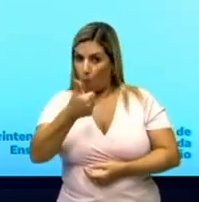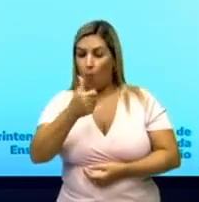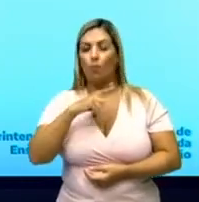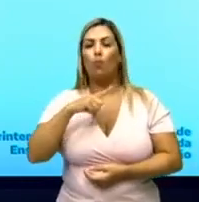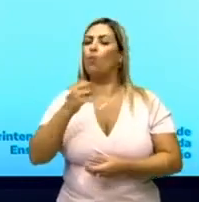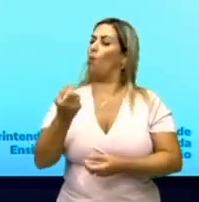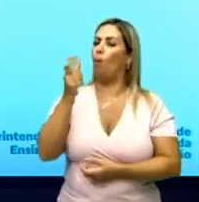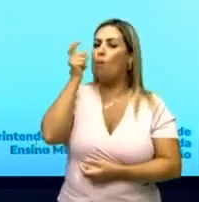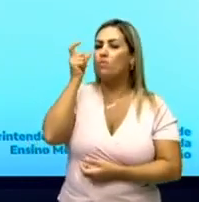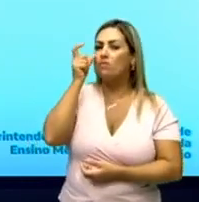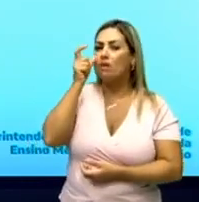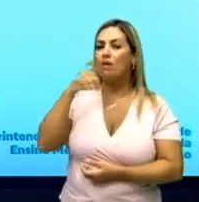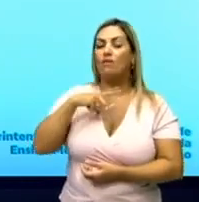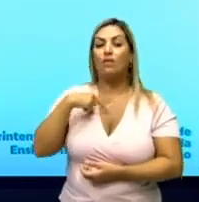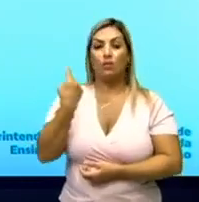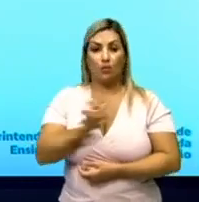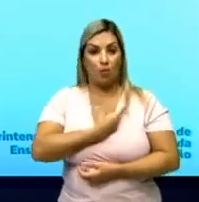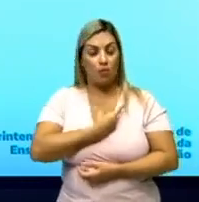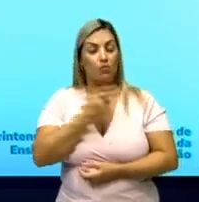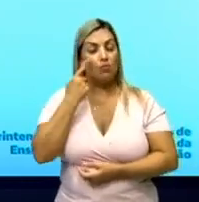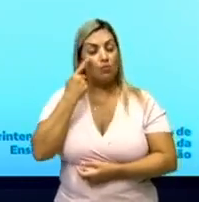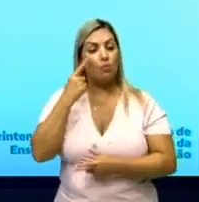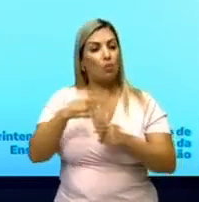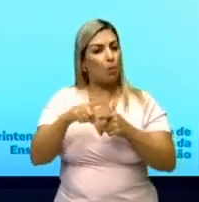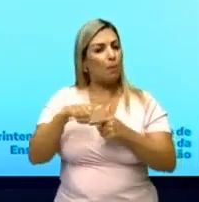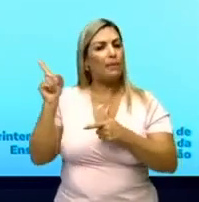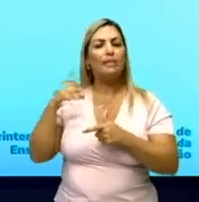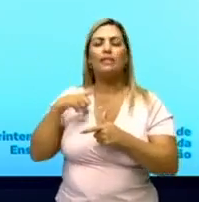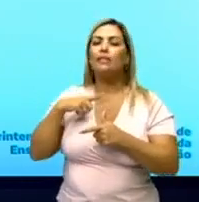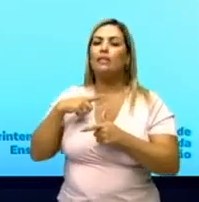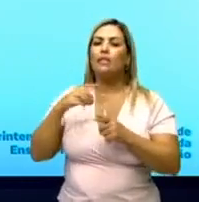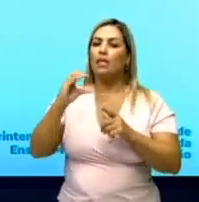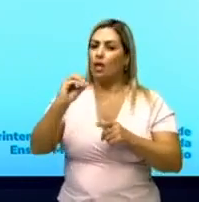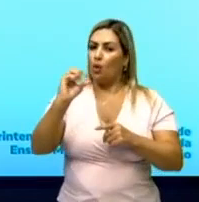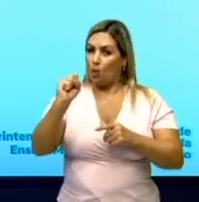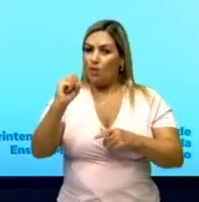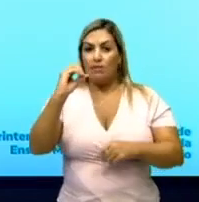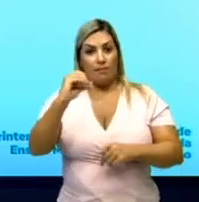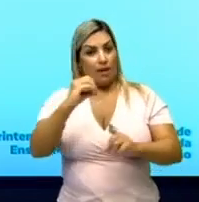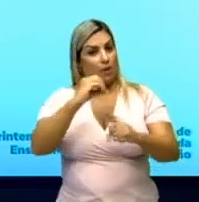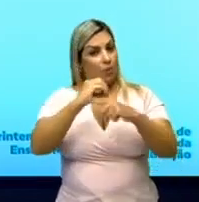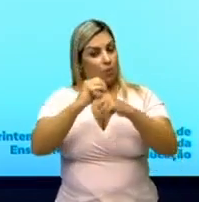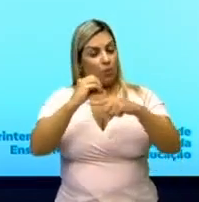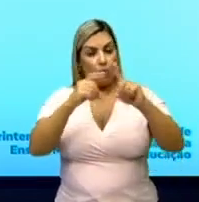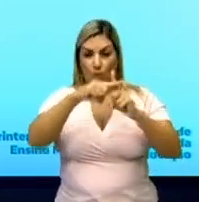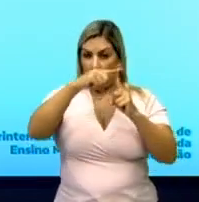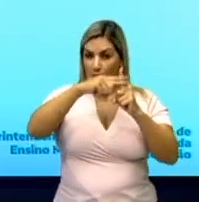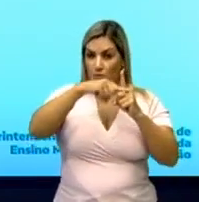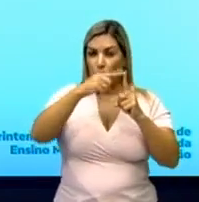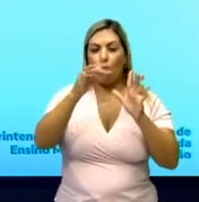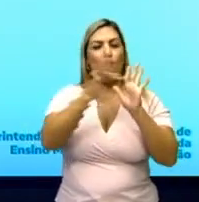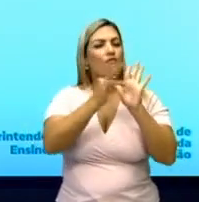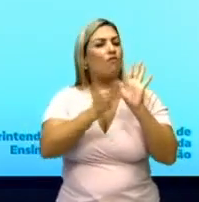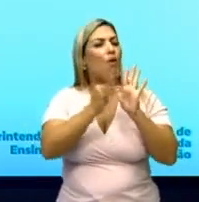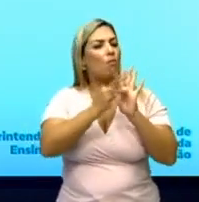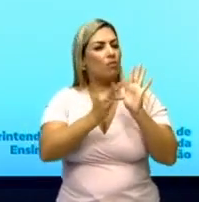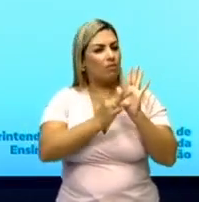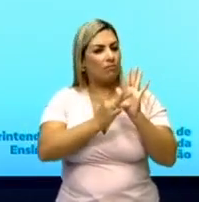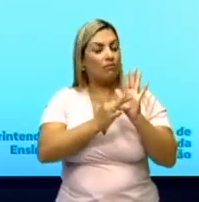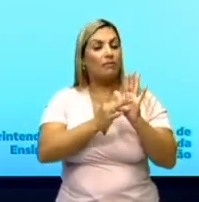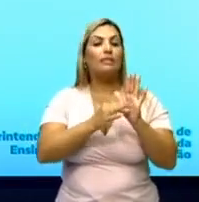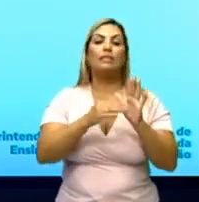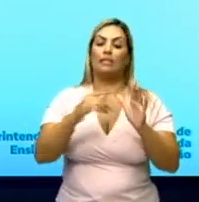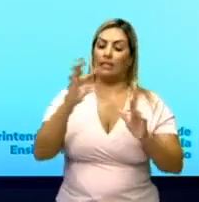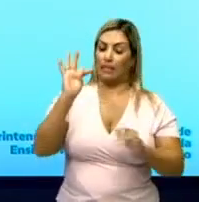observa. Nesse nosso caso, como o cosseno é zero graus, como é que vai ficar a minha fórmula? Trabalho